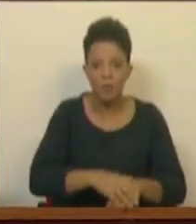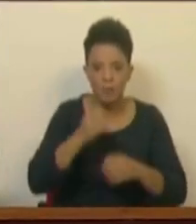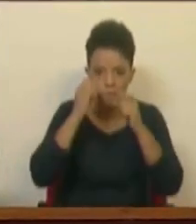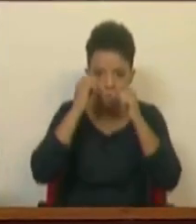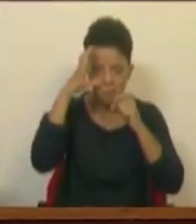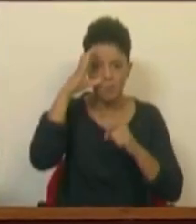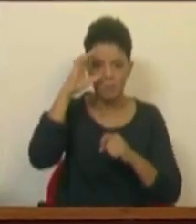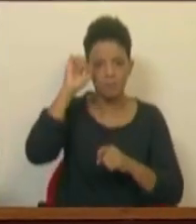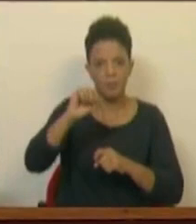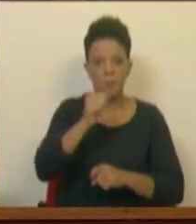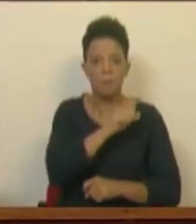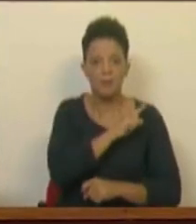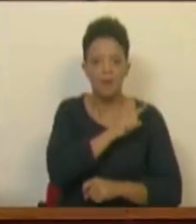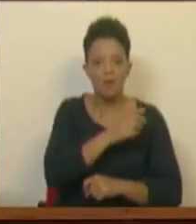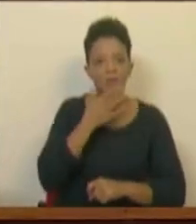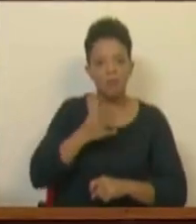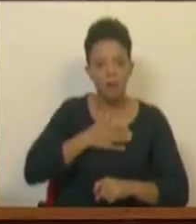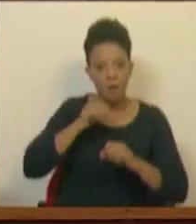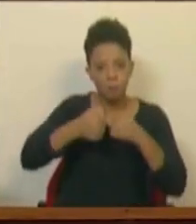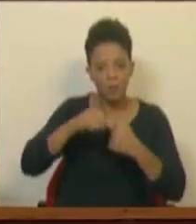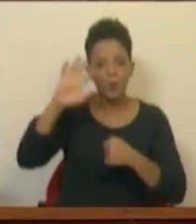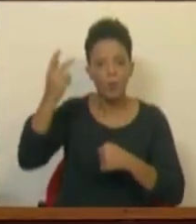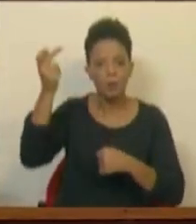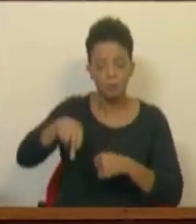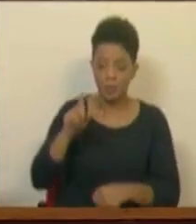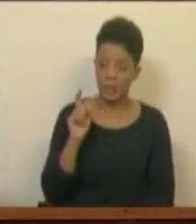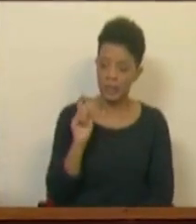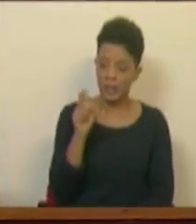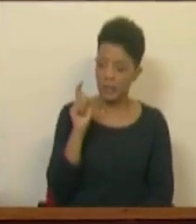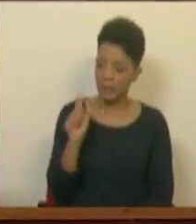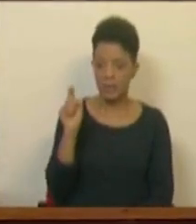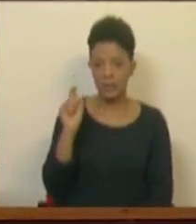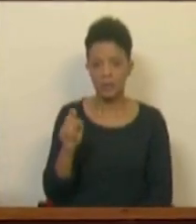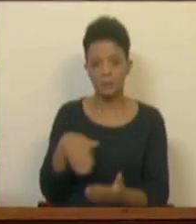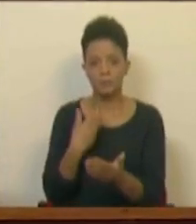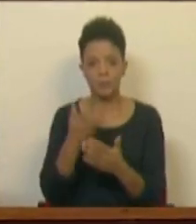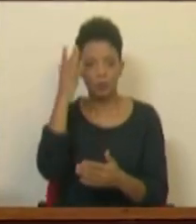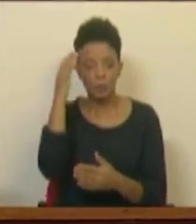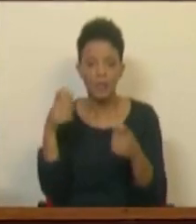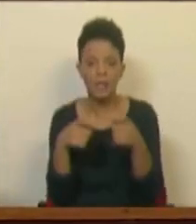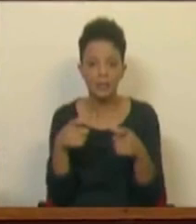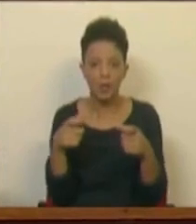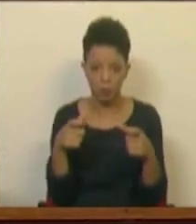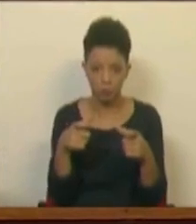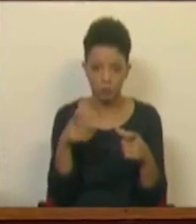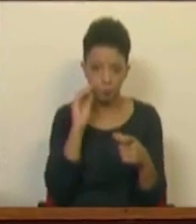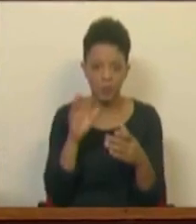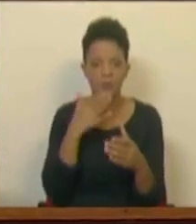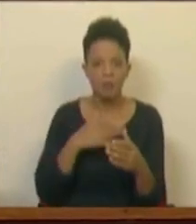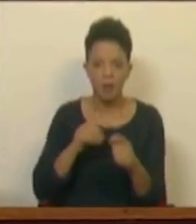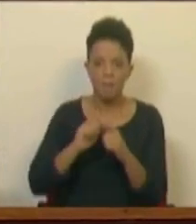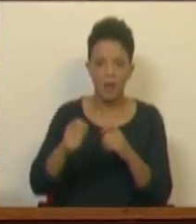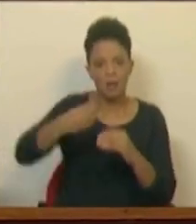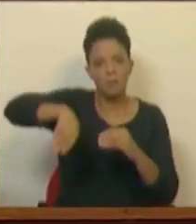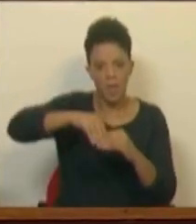do operador privado que nos escondeu. E é só quando já clicámos uma série de vezes e pusemos o número do cartão de crédito que nos vemos a pagar mais do que